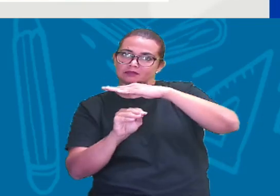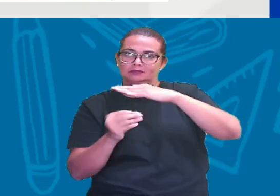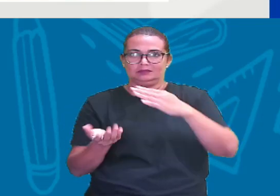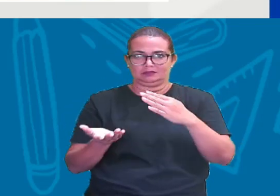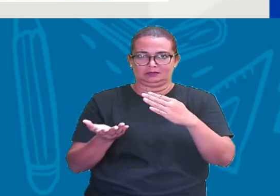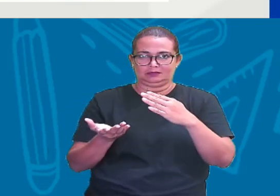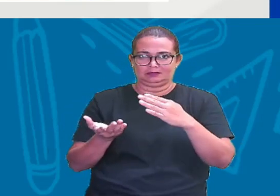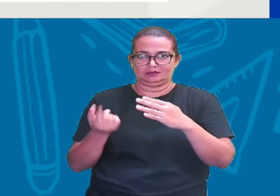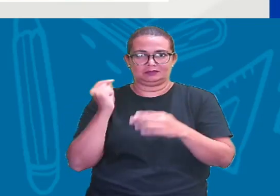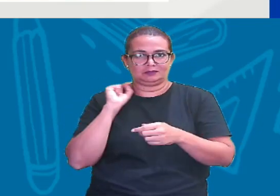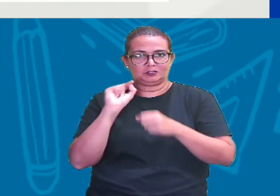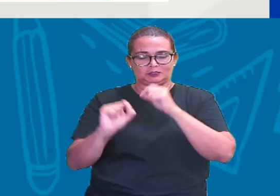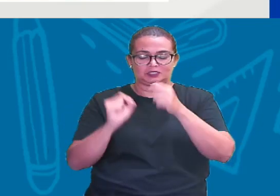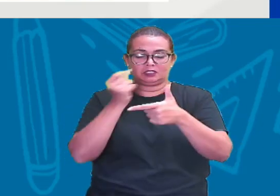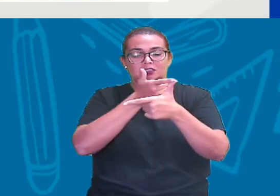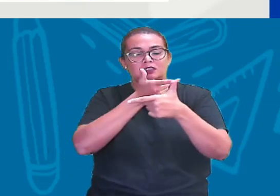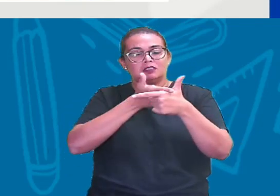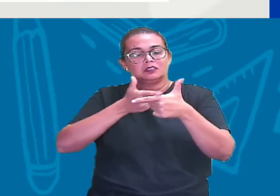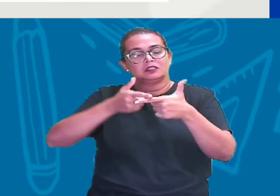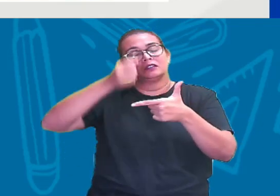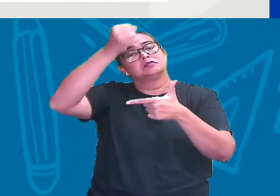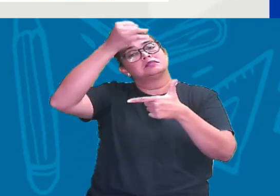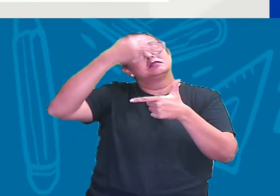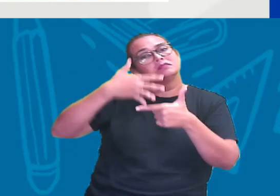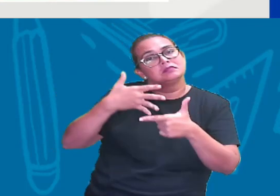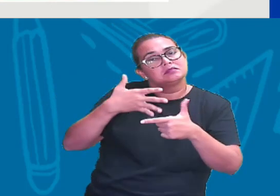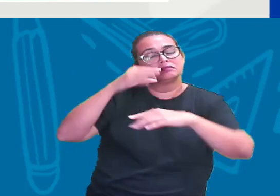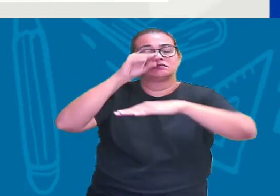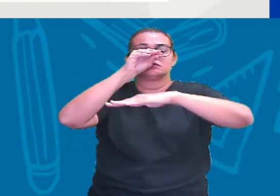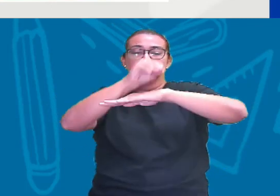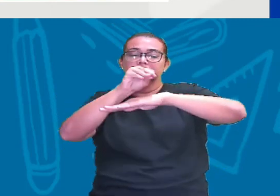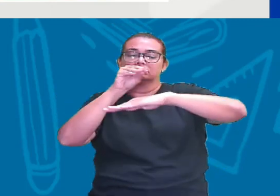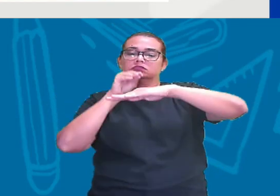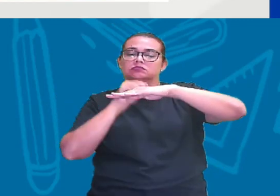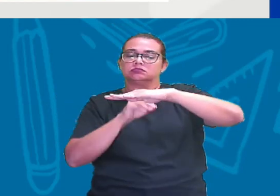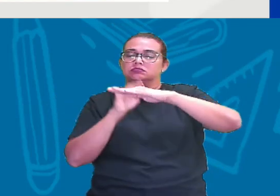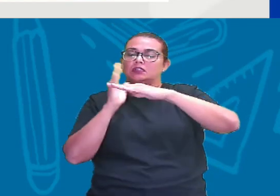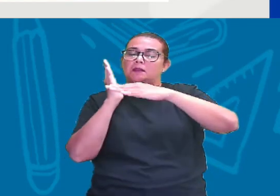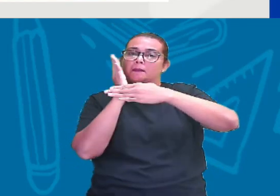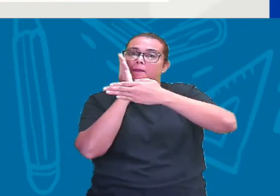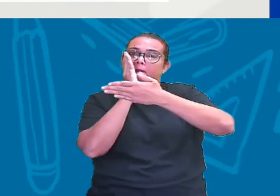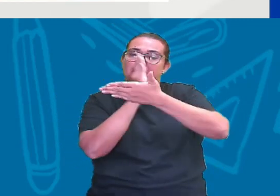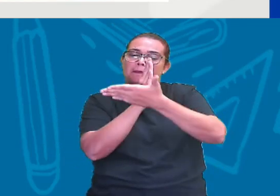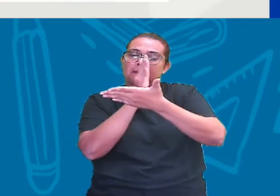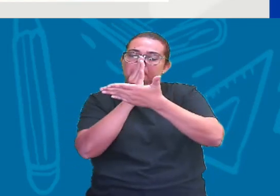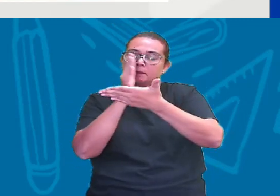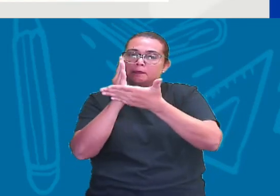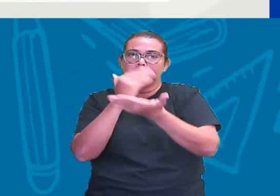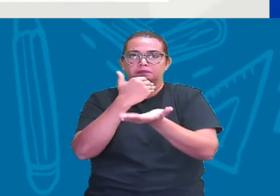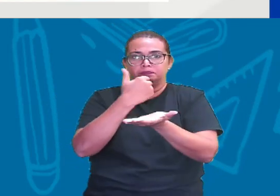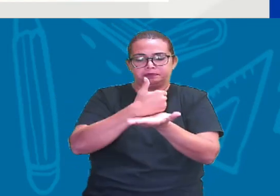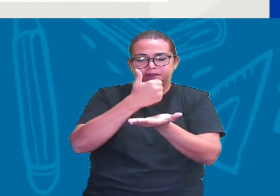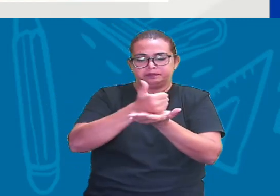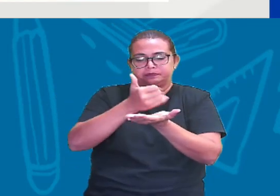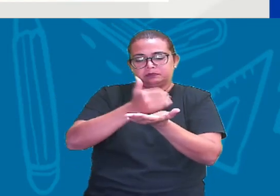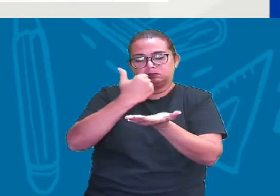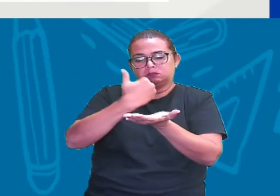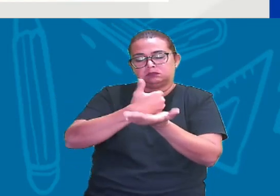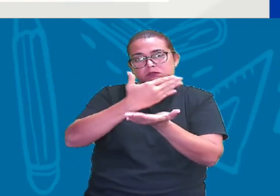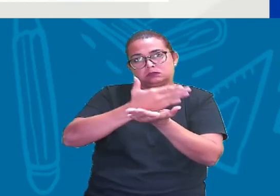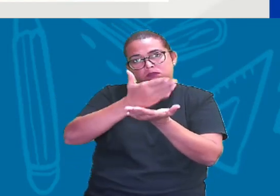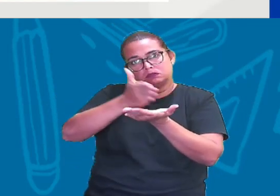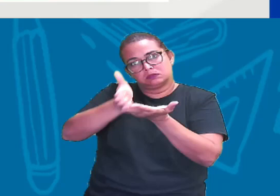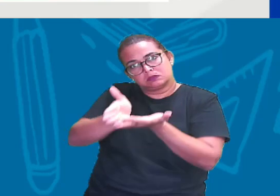partes E o resultado dessas frações, então se eu tenho um chocolate e vou